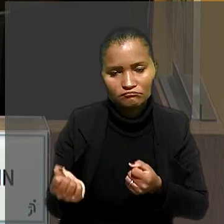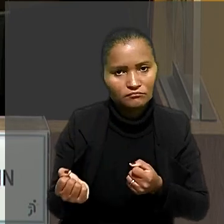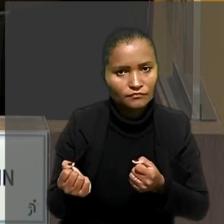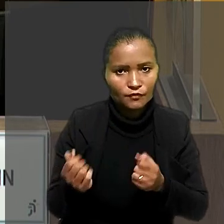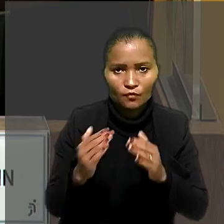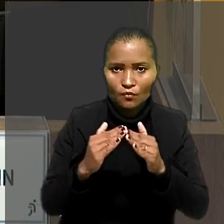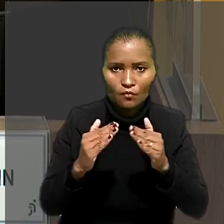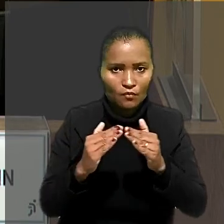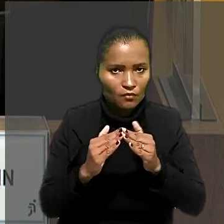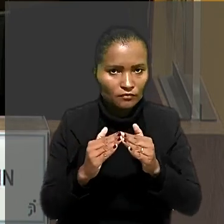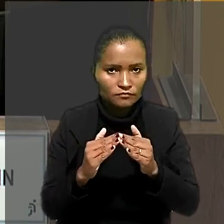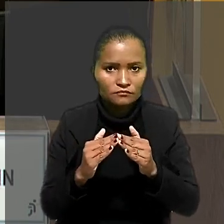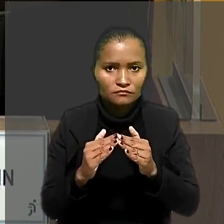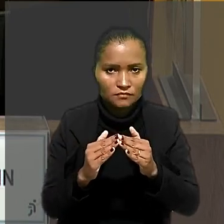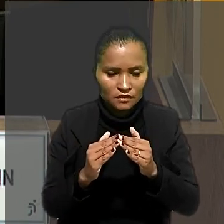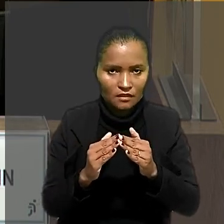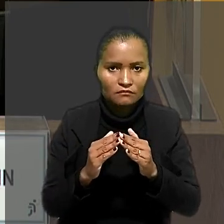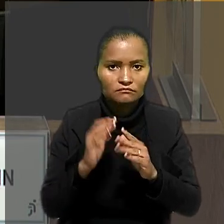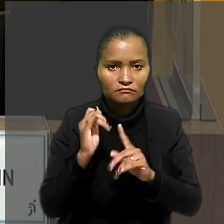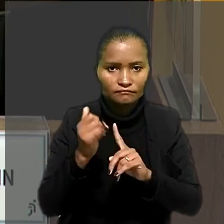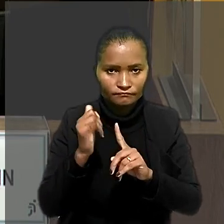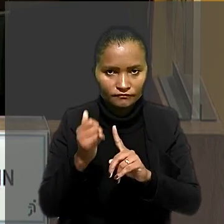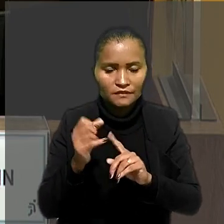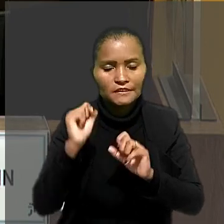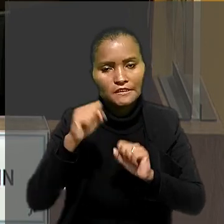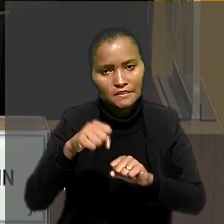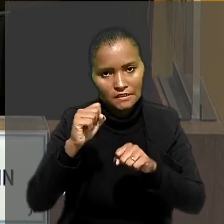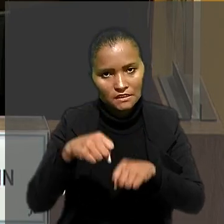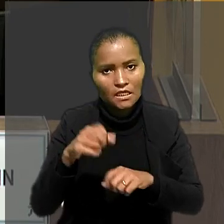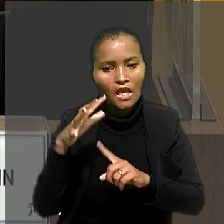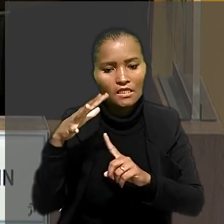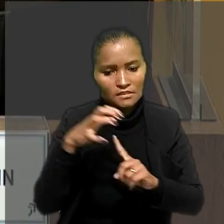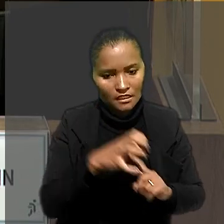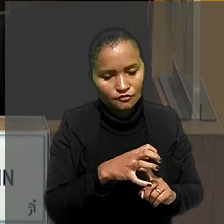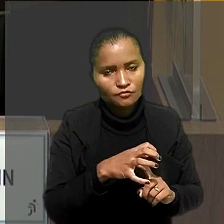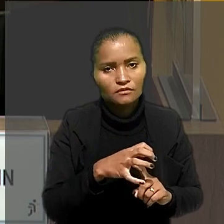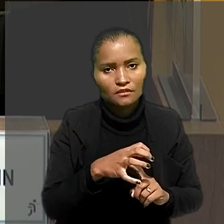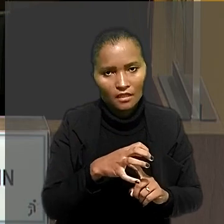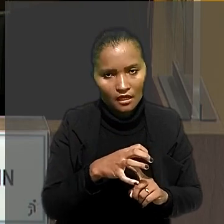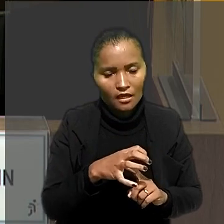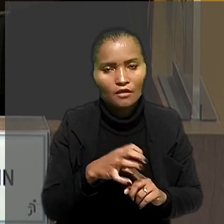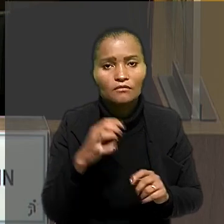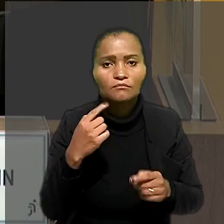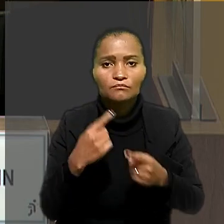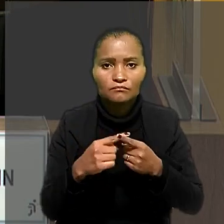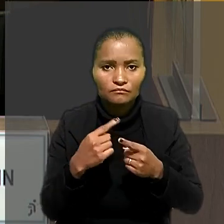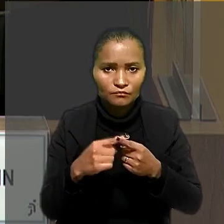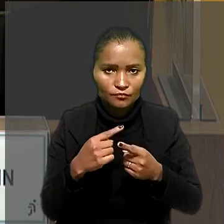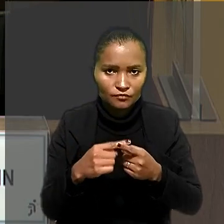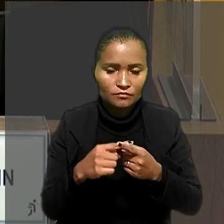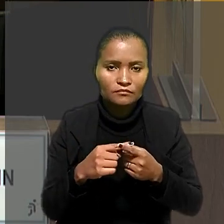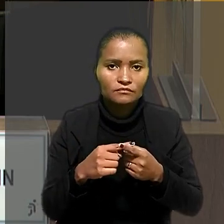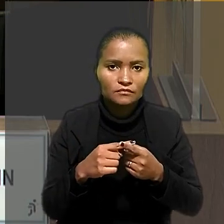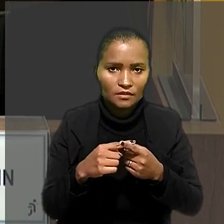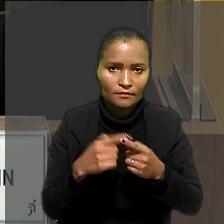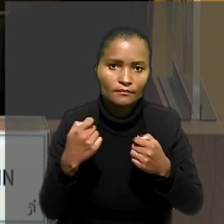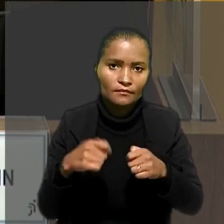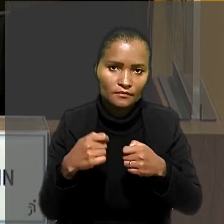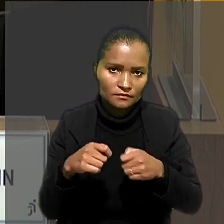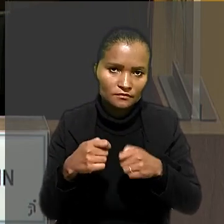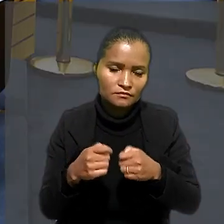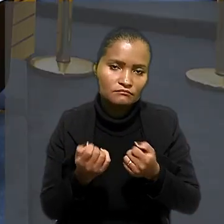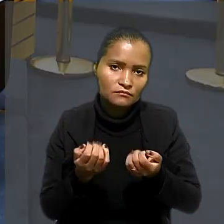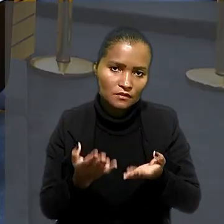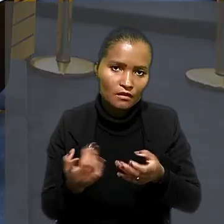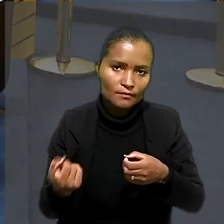relatora de que está configurado o assédio moral e por decorrência devida é a reparação